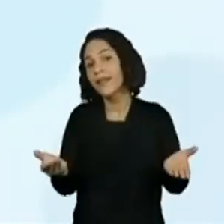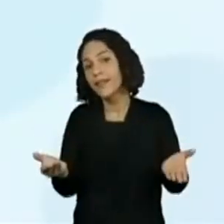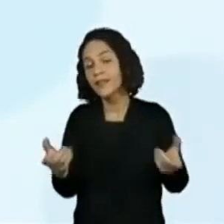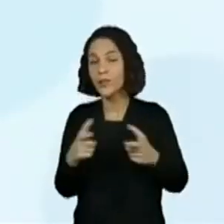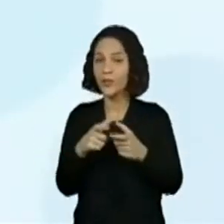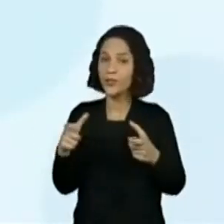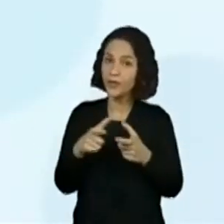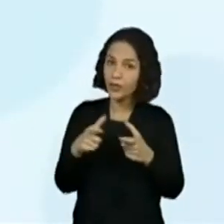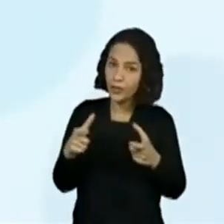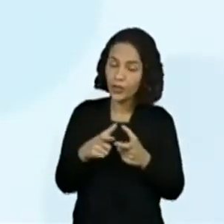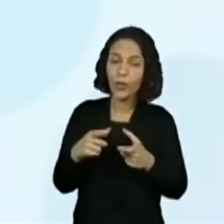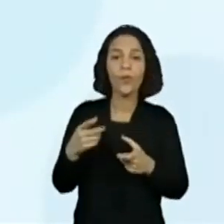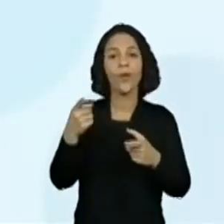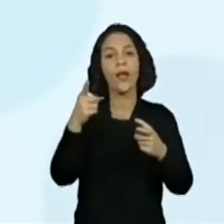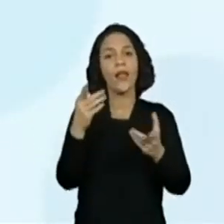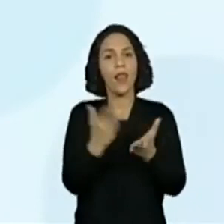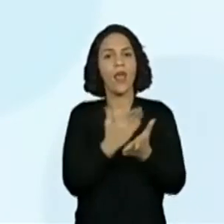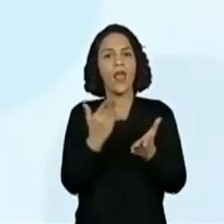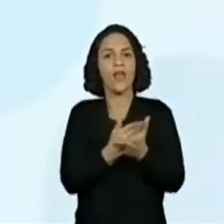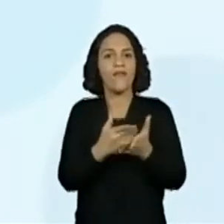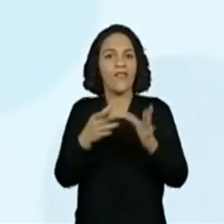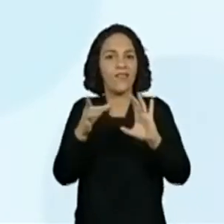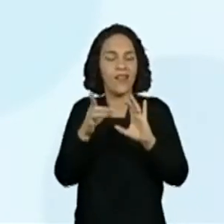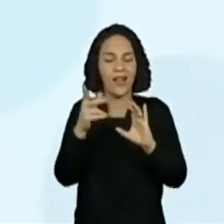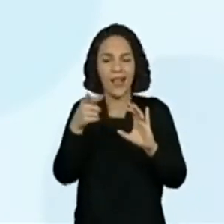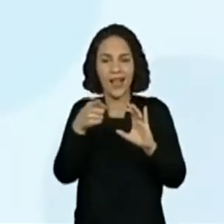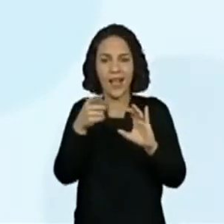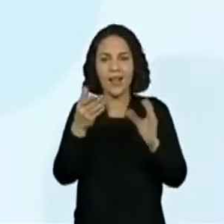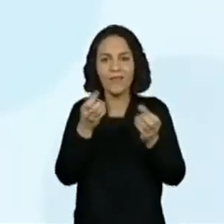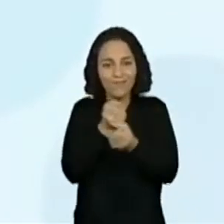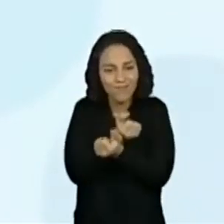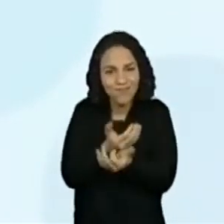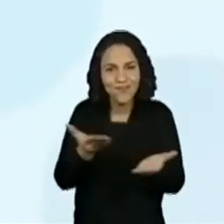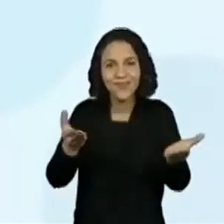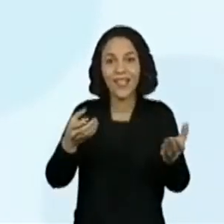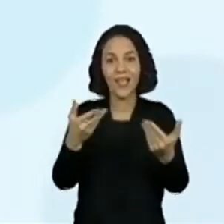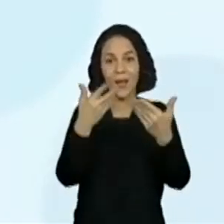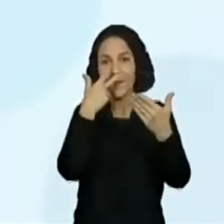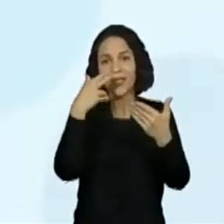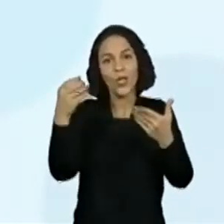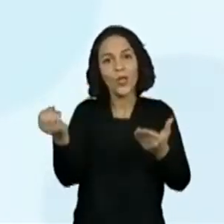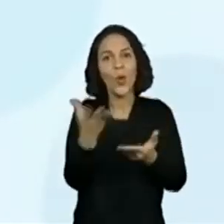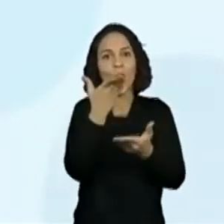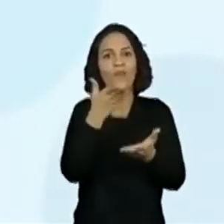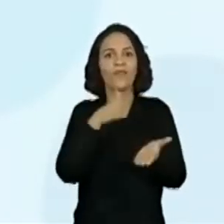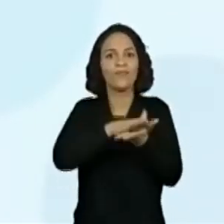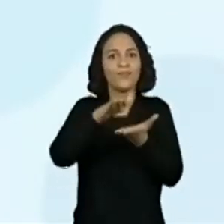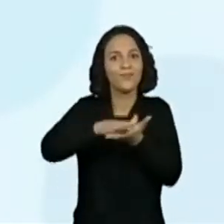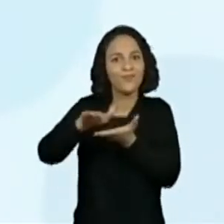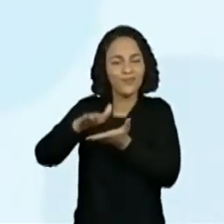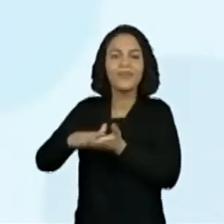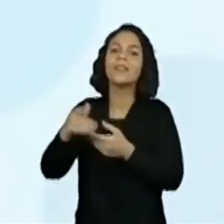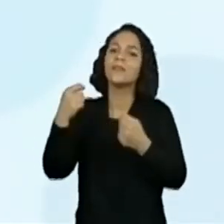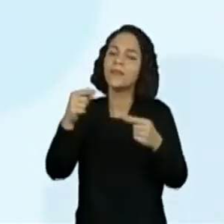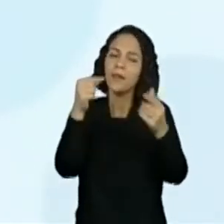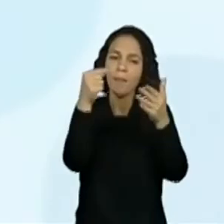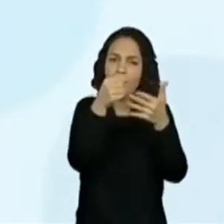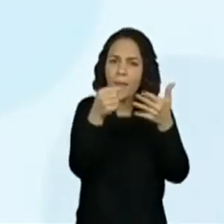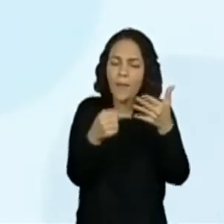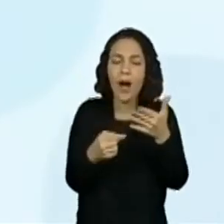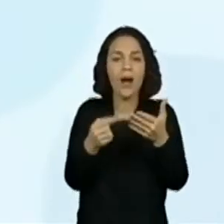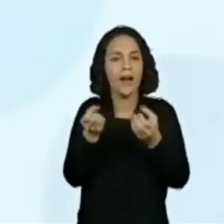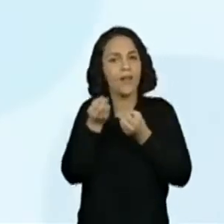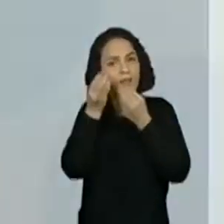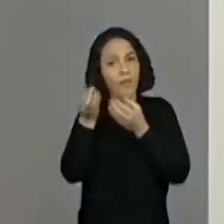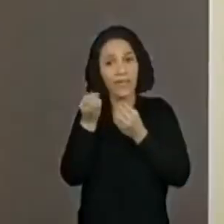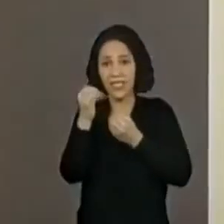convite do quê? De um lançamento de um livro, né? A gente encontra todas as informações. Isso não pode deixar de ser feito, né, professora? Porque, senão, o